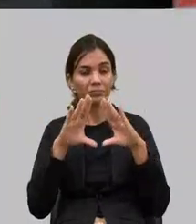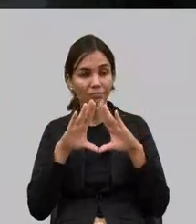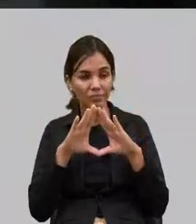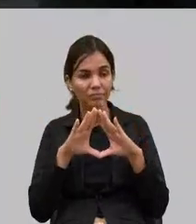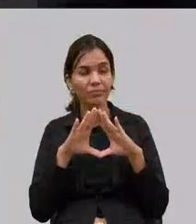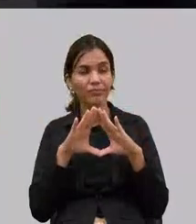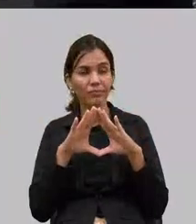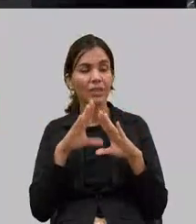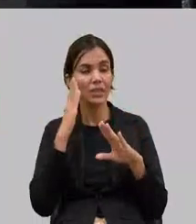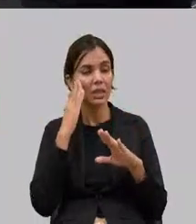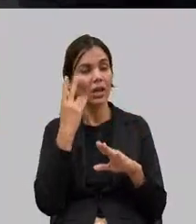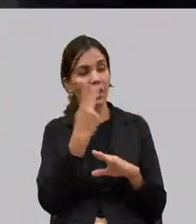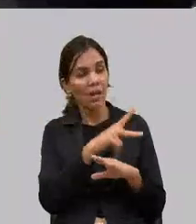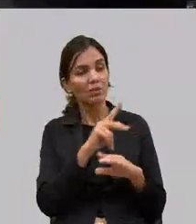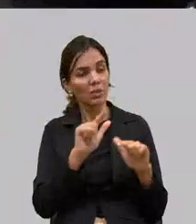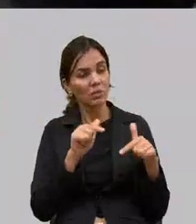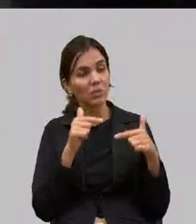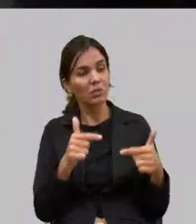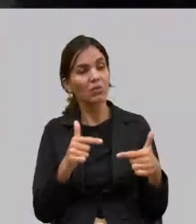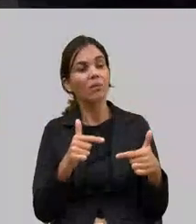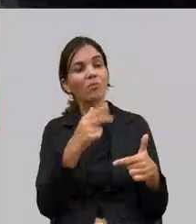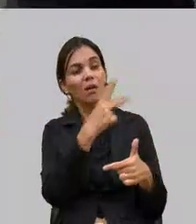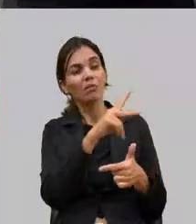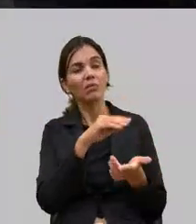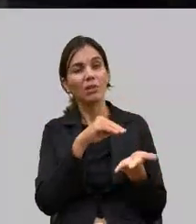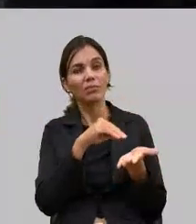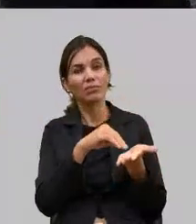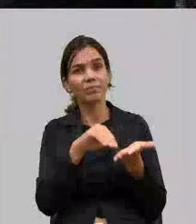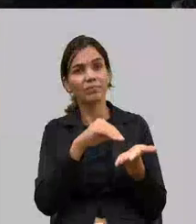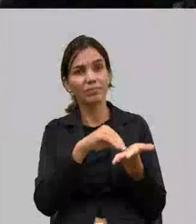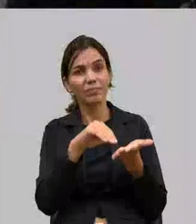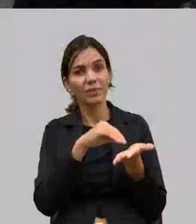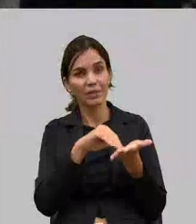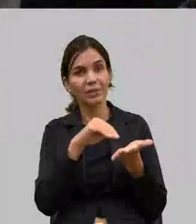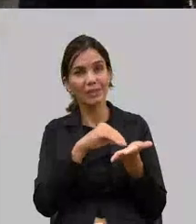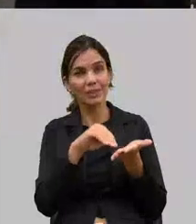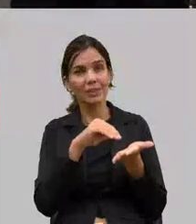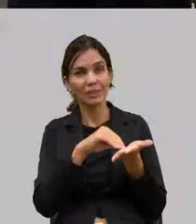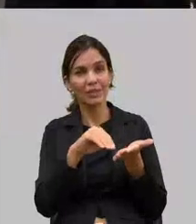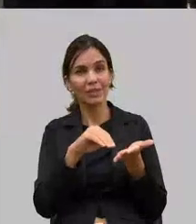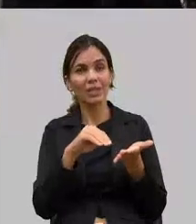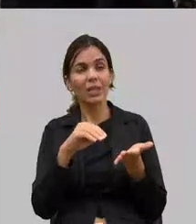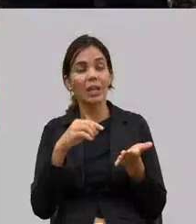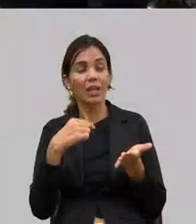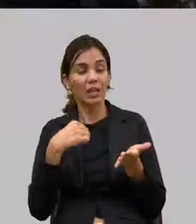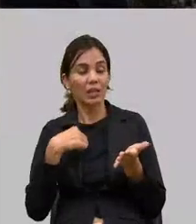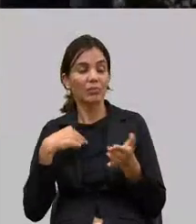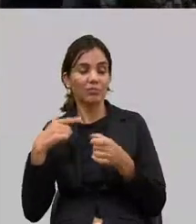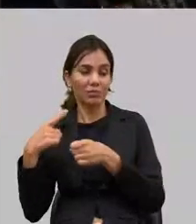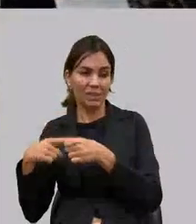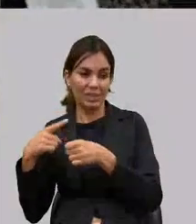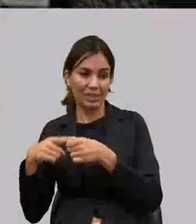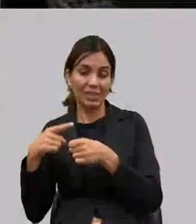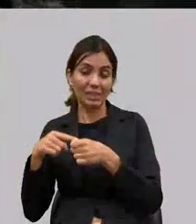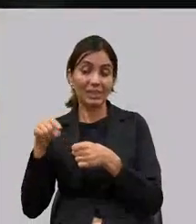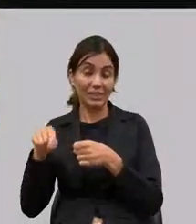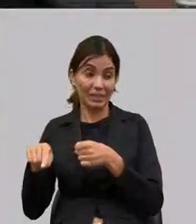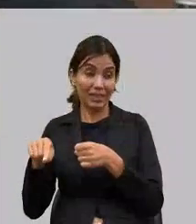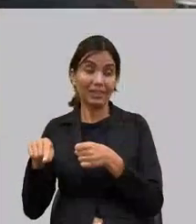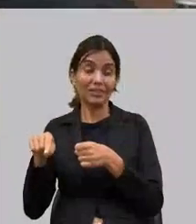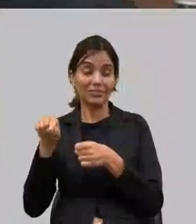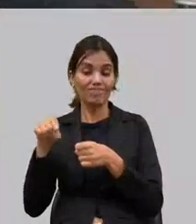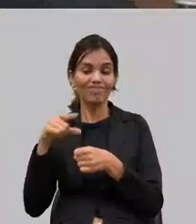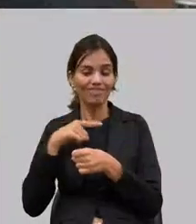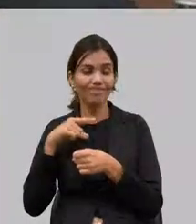secretaria eu sou de uma região que vive do agronegócio e estivemos